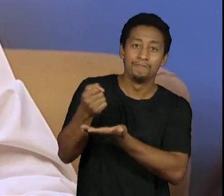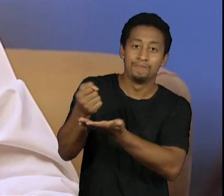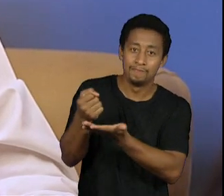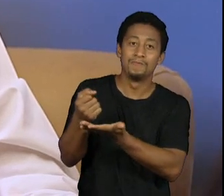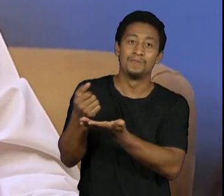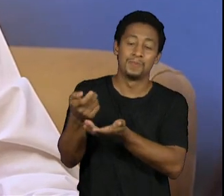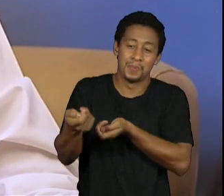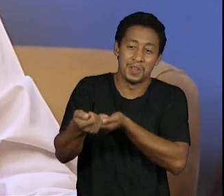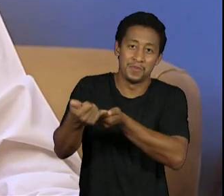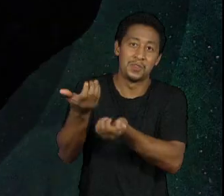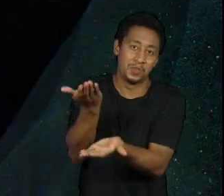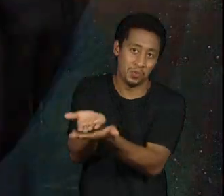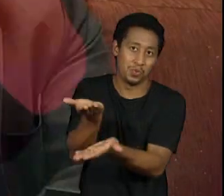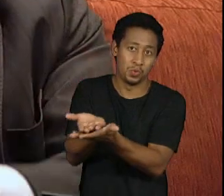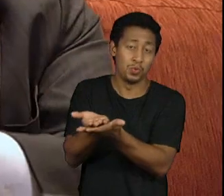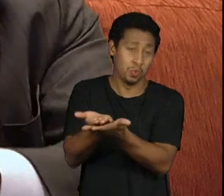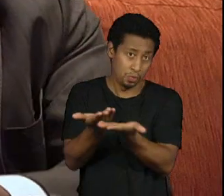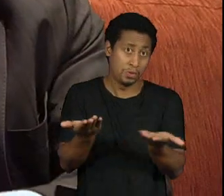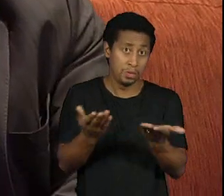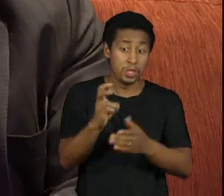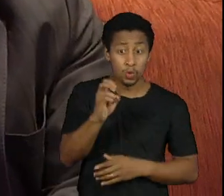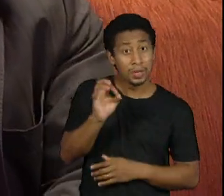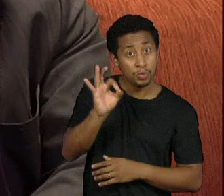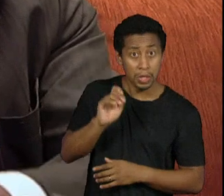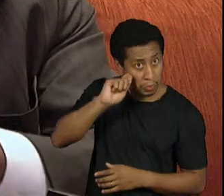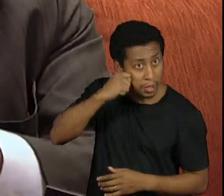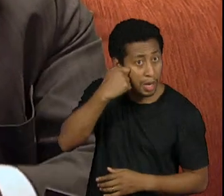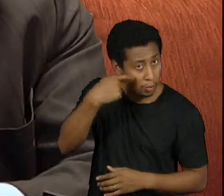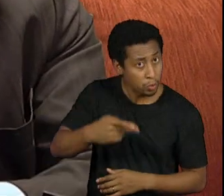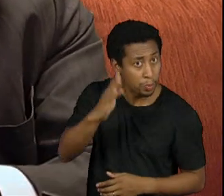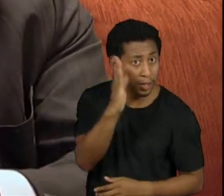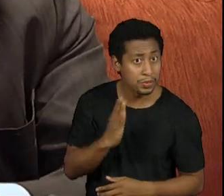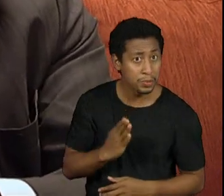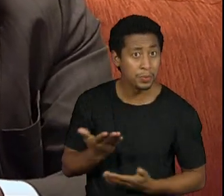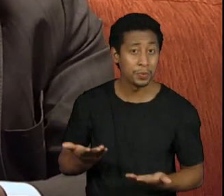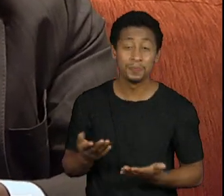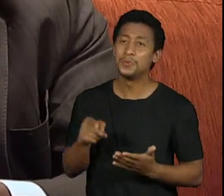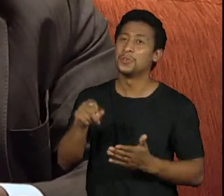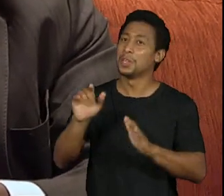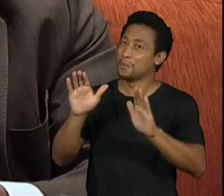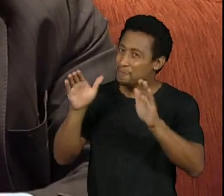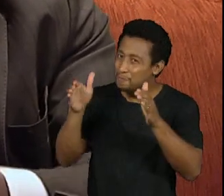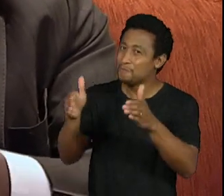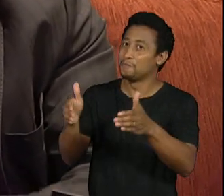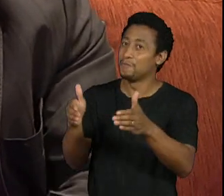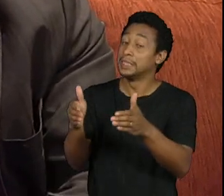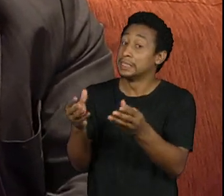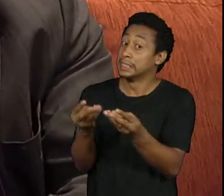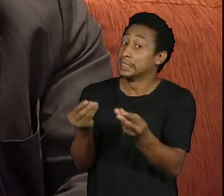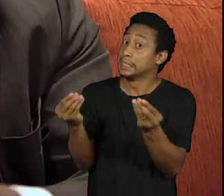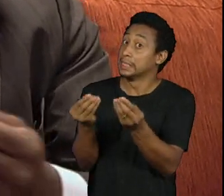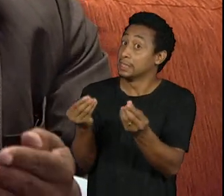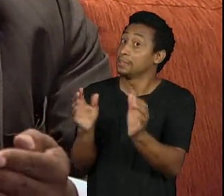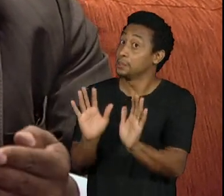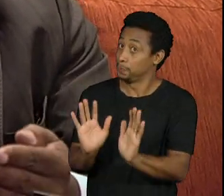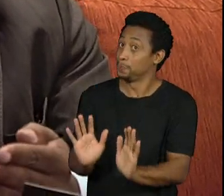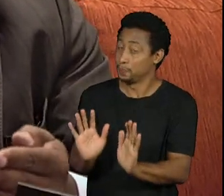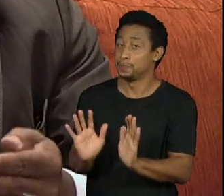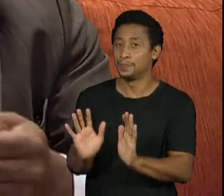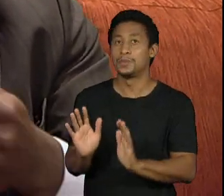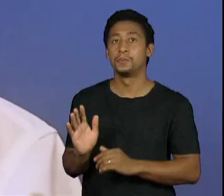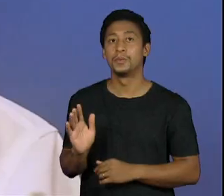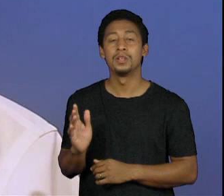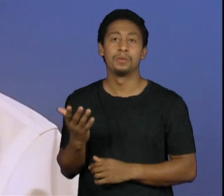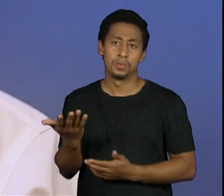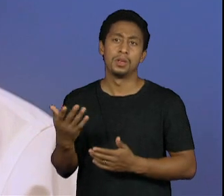do nosso país Aliás, Sérgio você está tocando num ponto bastante sensível Nós estamos com